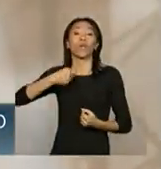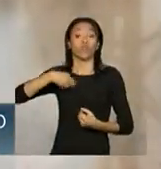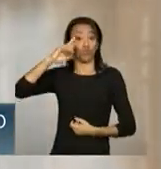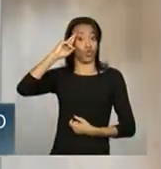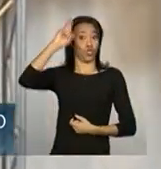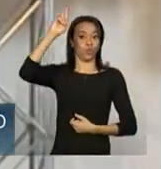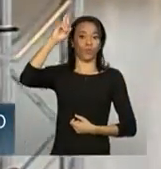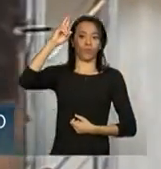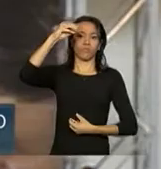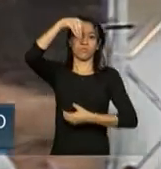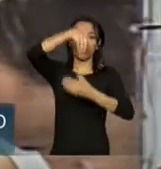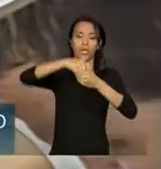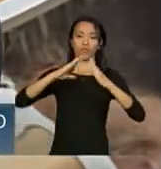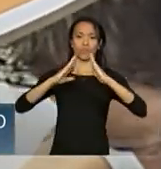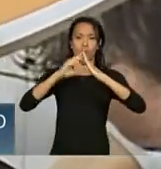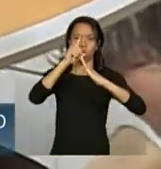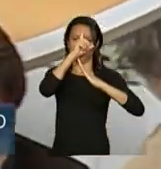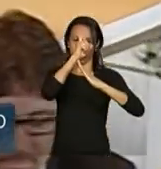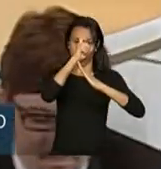de um hospital